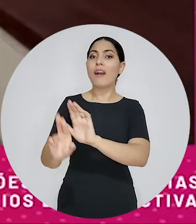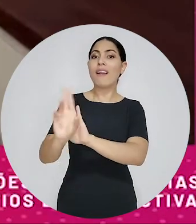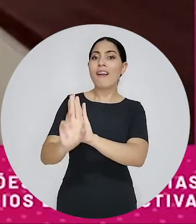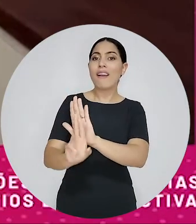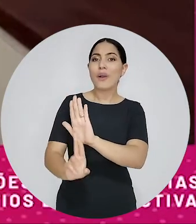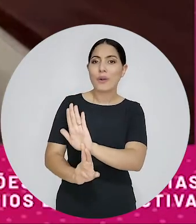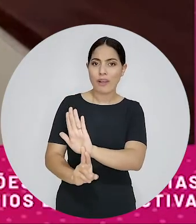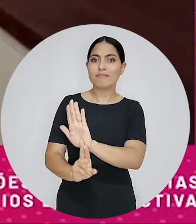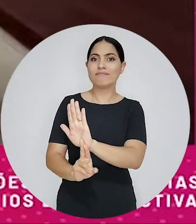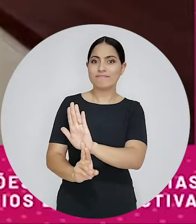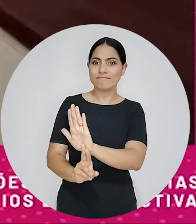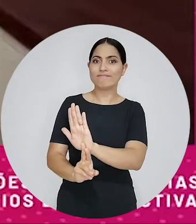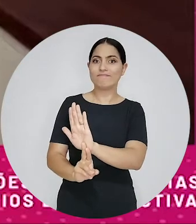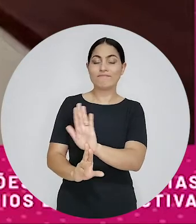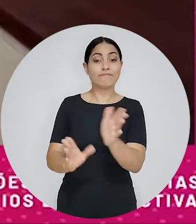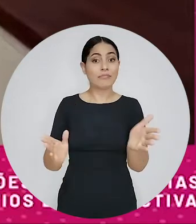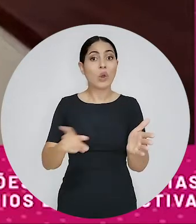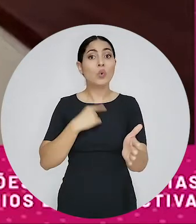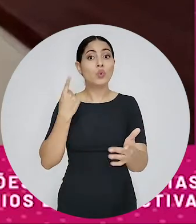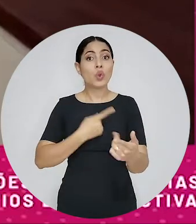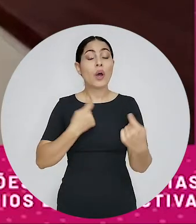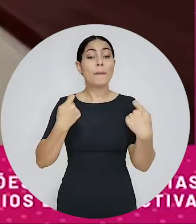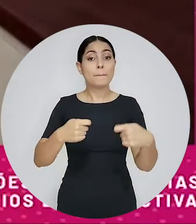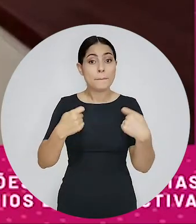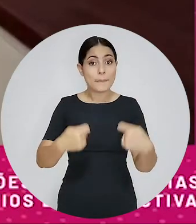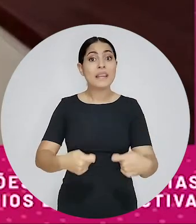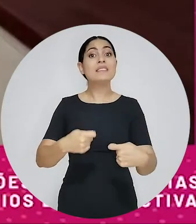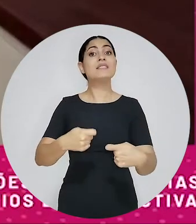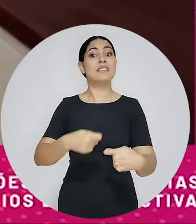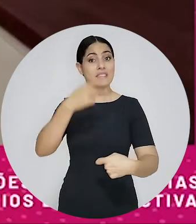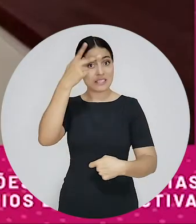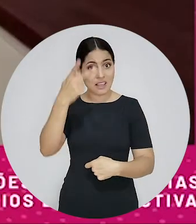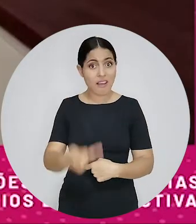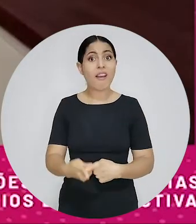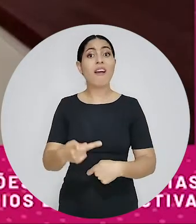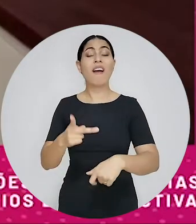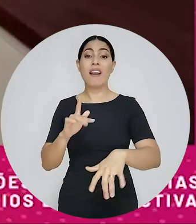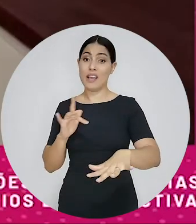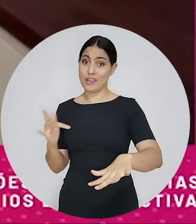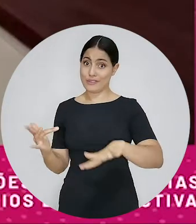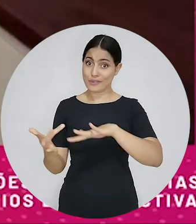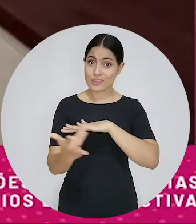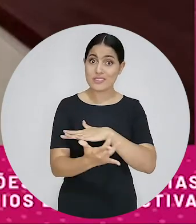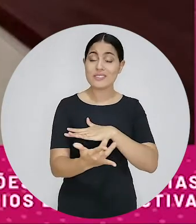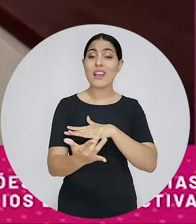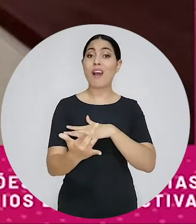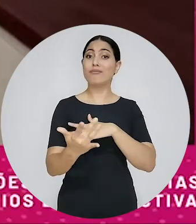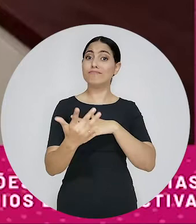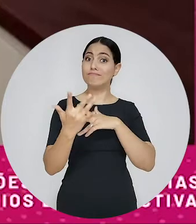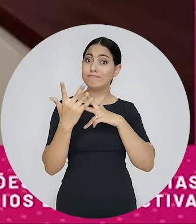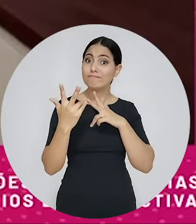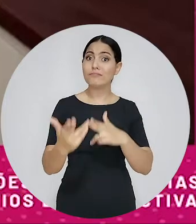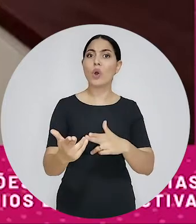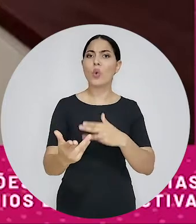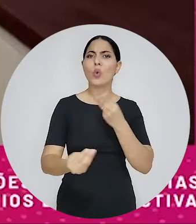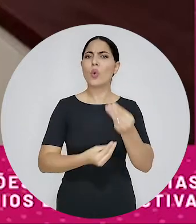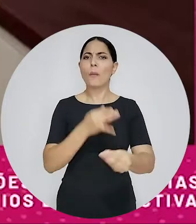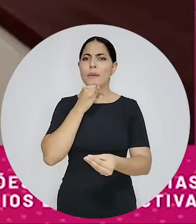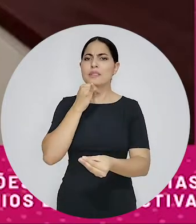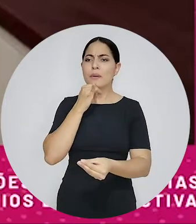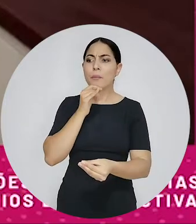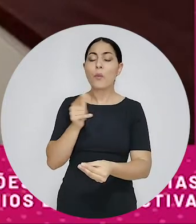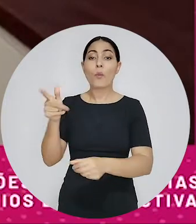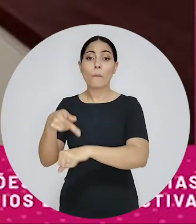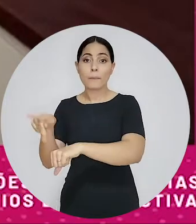conseguiam mais movimentar os seus mercados. Se a gente não fizer isso também na regulação das redes sociais, de alguma forma